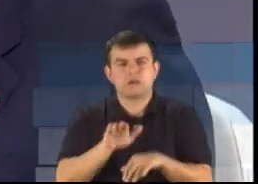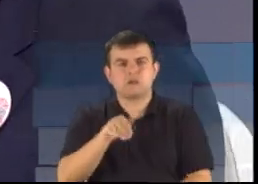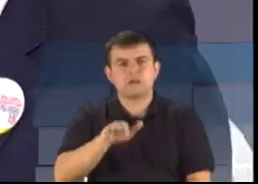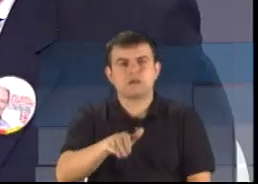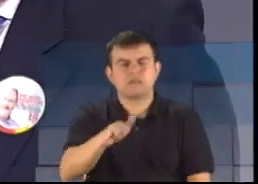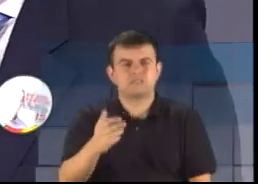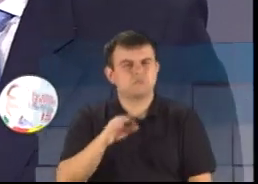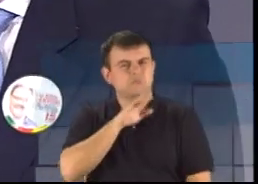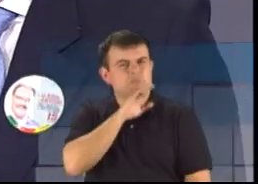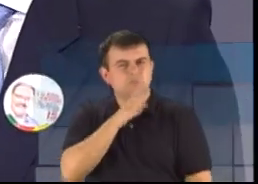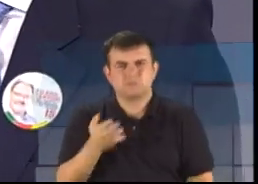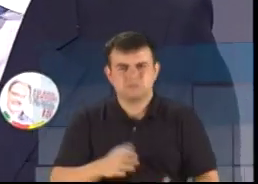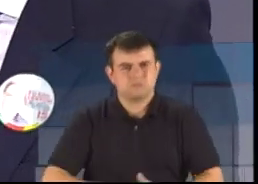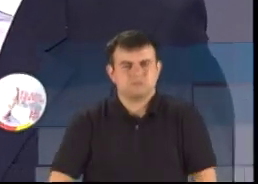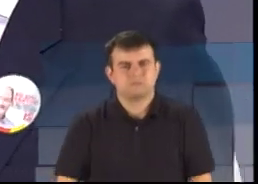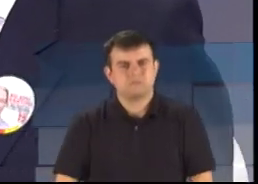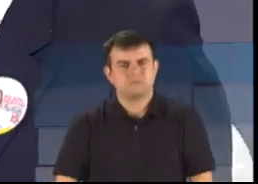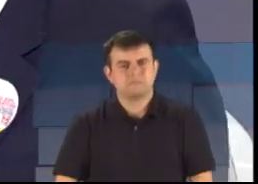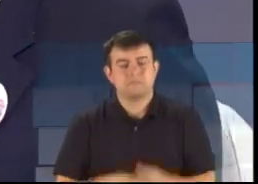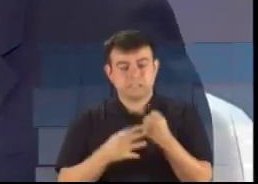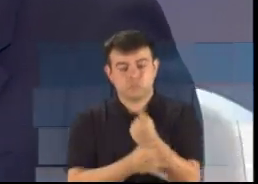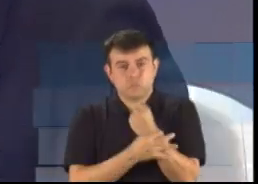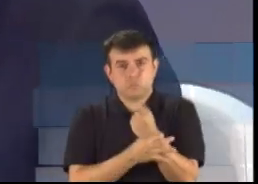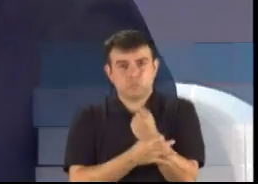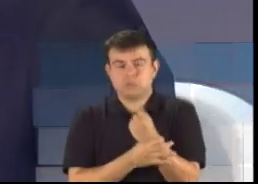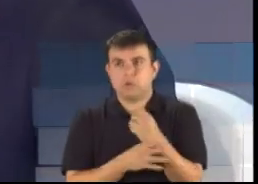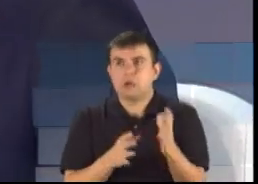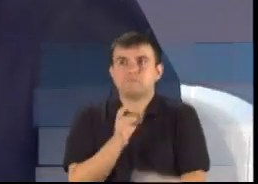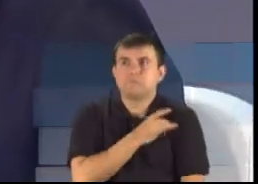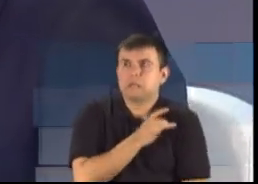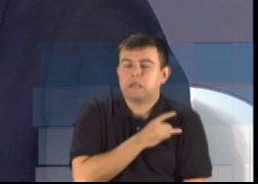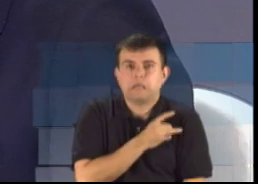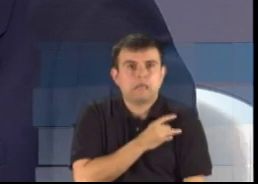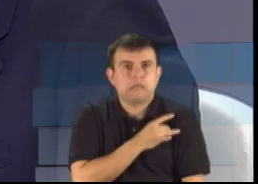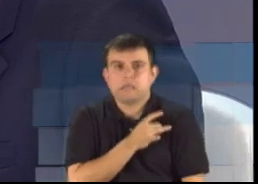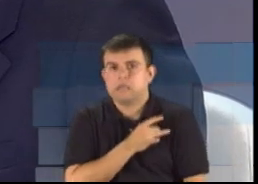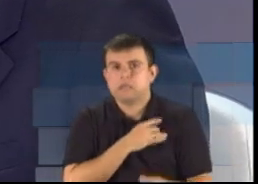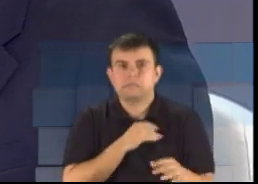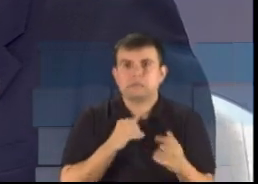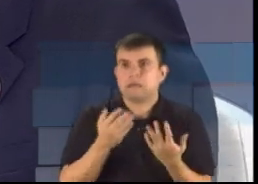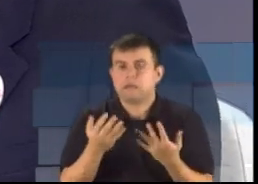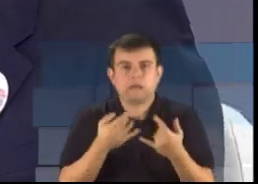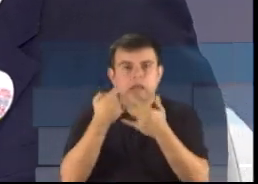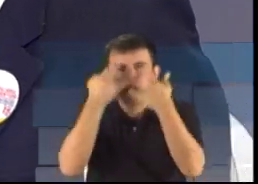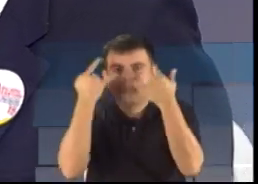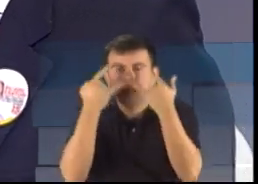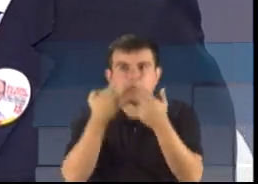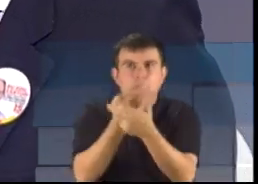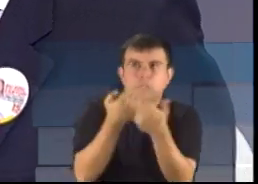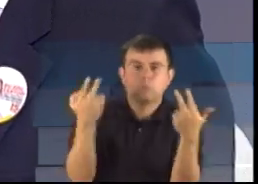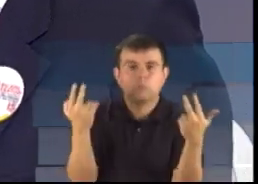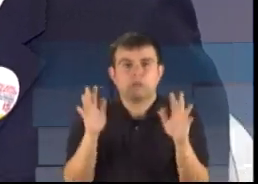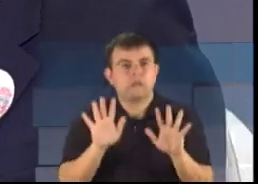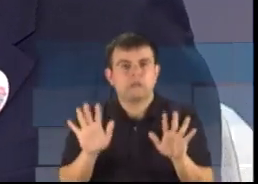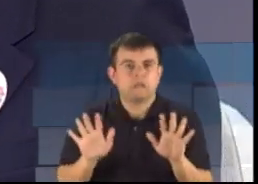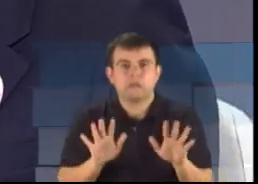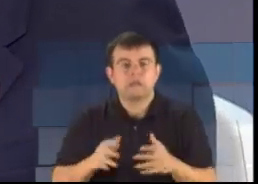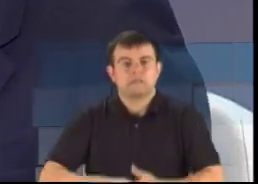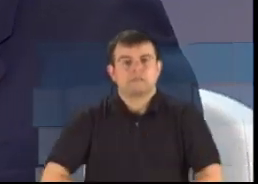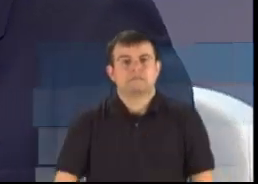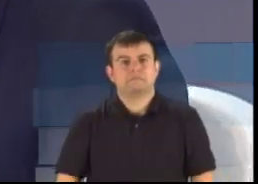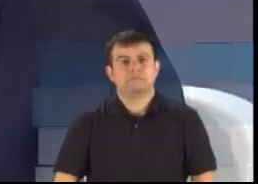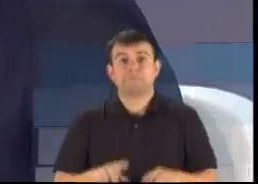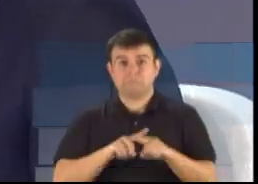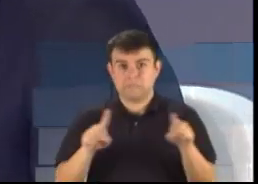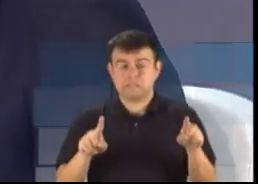e existe uma insegurança muito grande em todos os níveis da sociedade. Ao contrário do que a